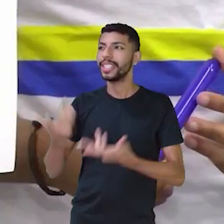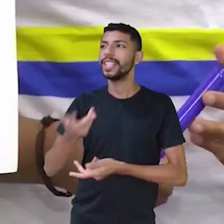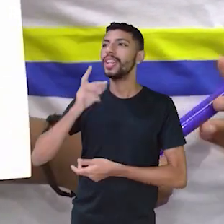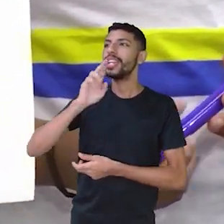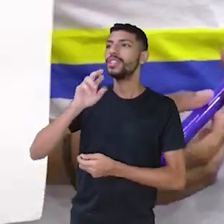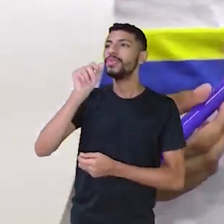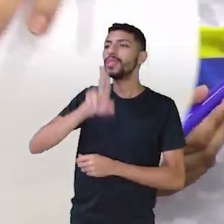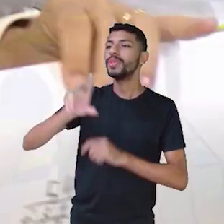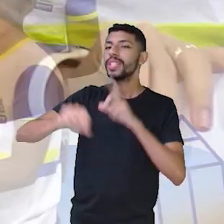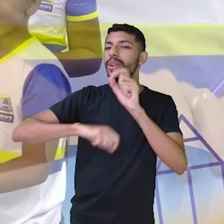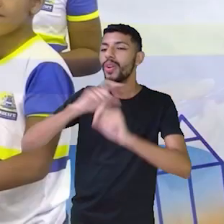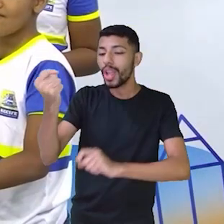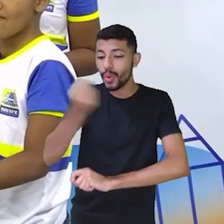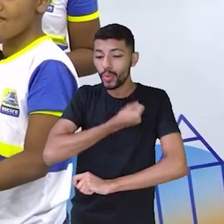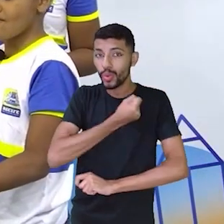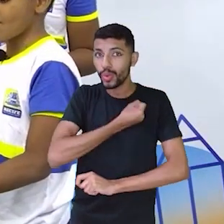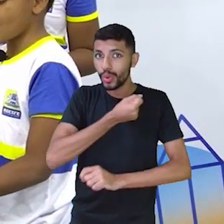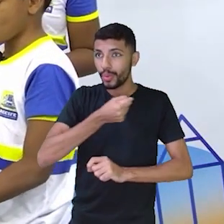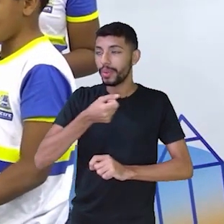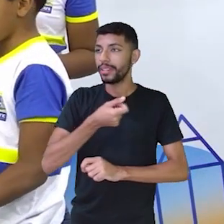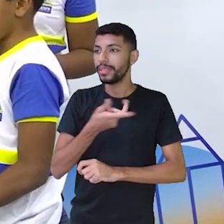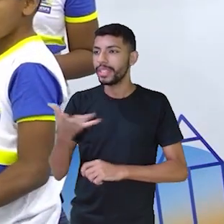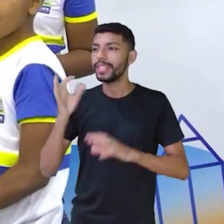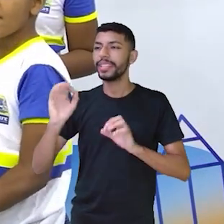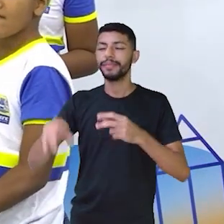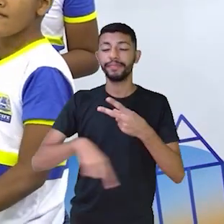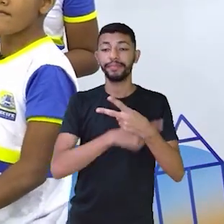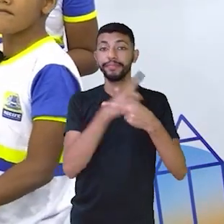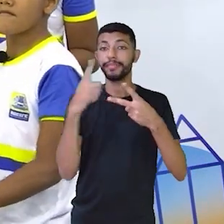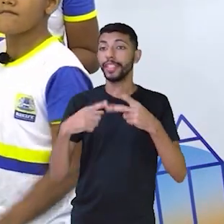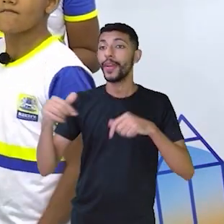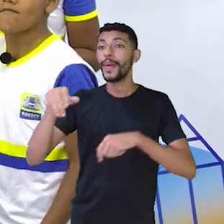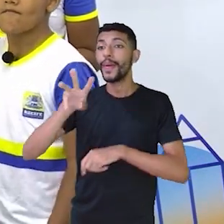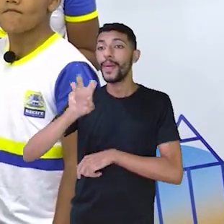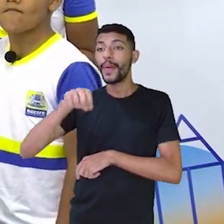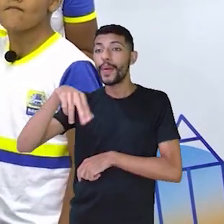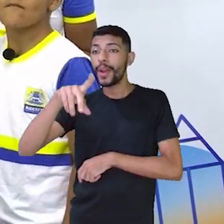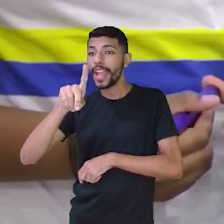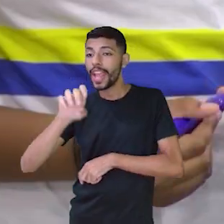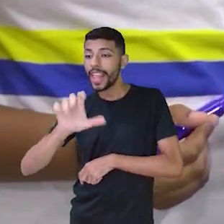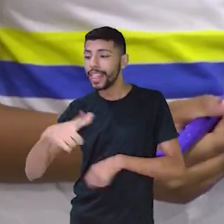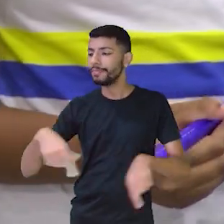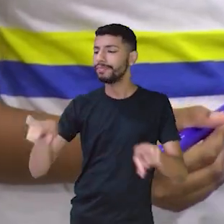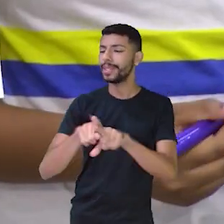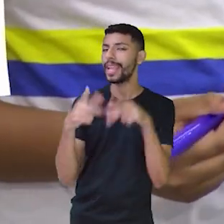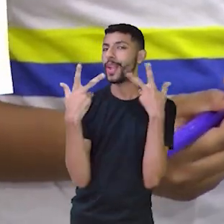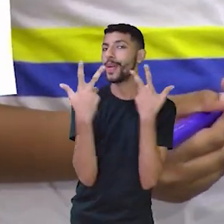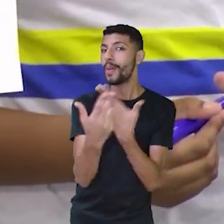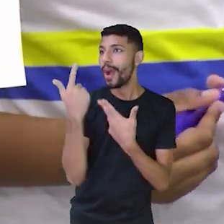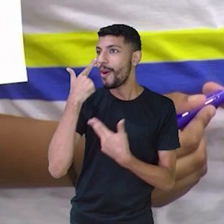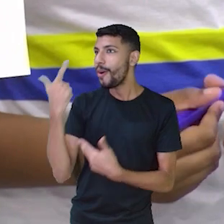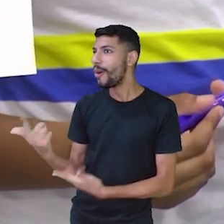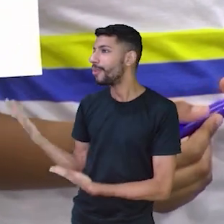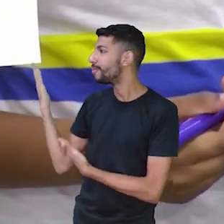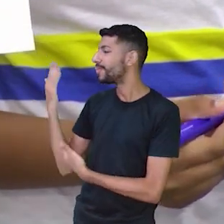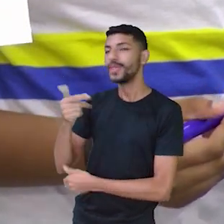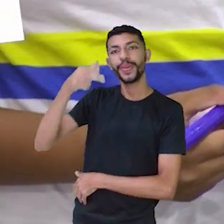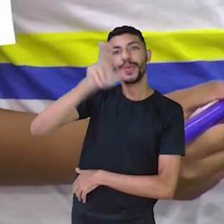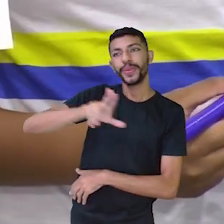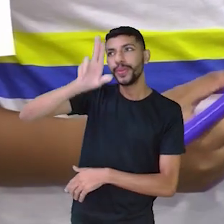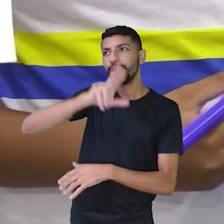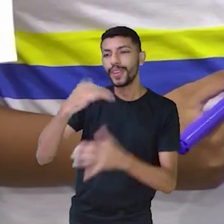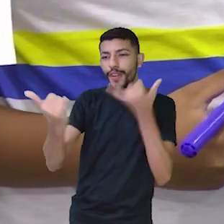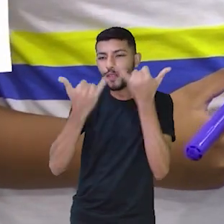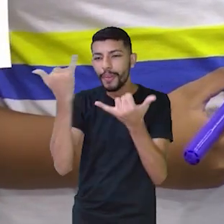algoritmo. A mesma coisa fez o Wendel. Utilizou ali as informações do probleminha e